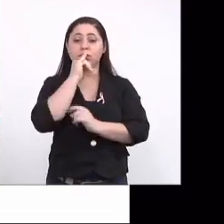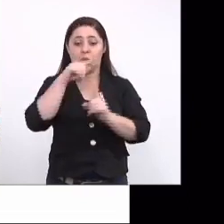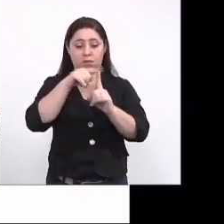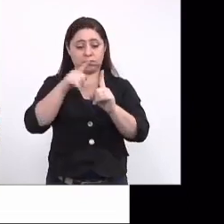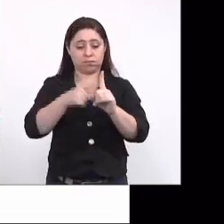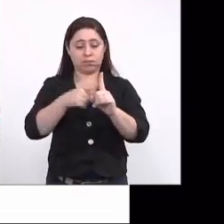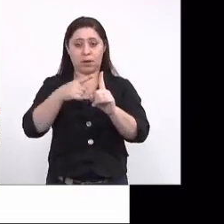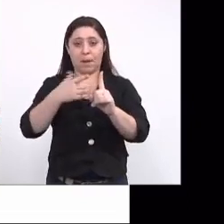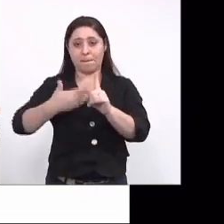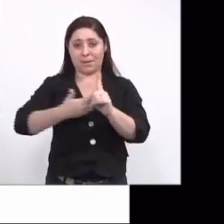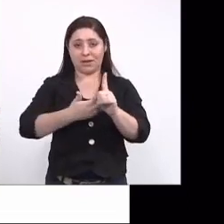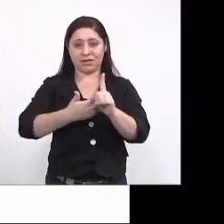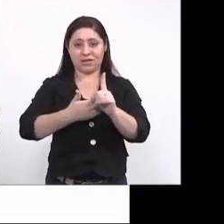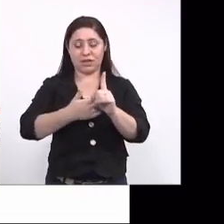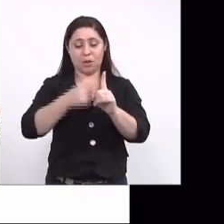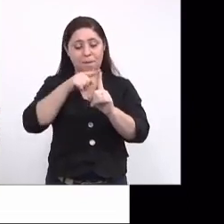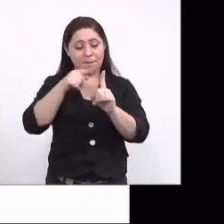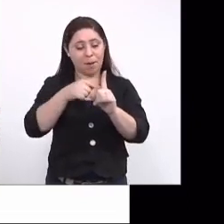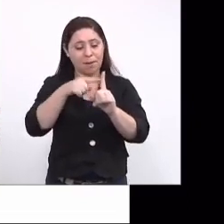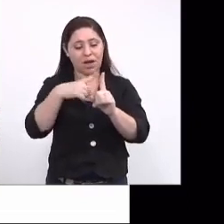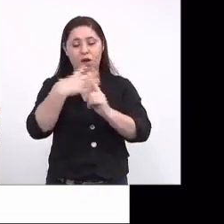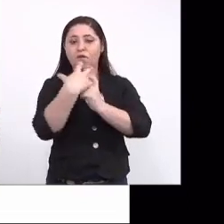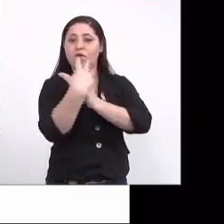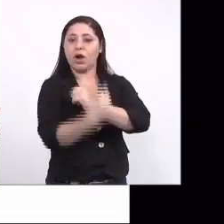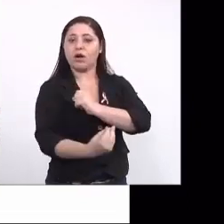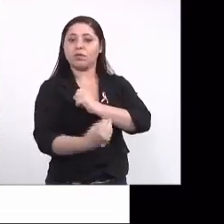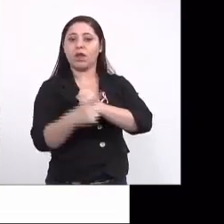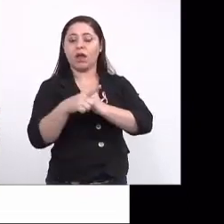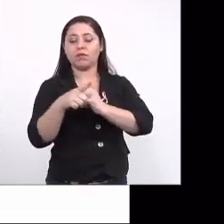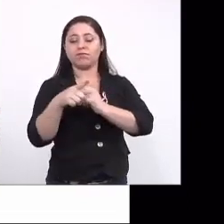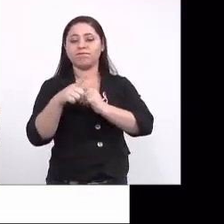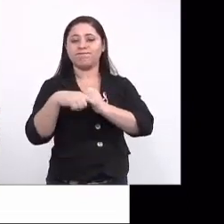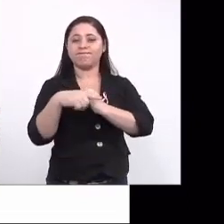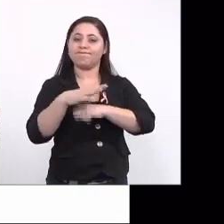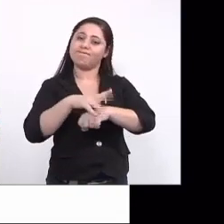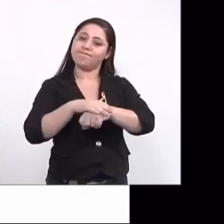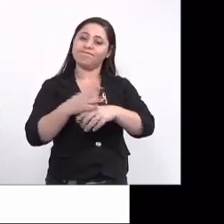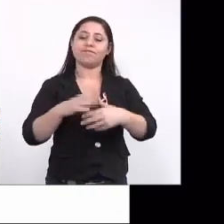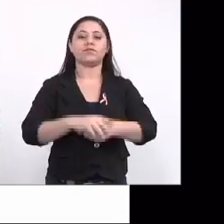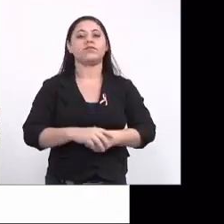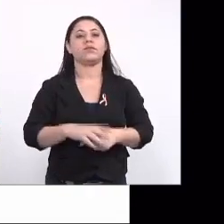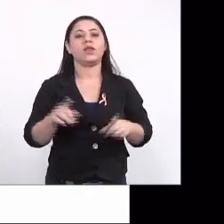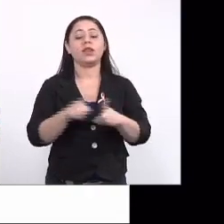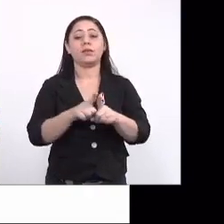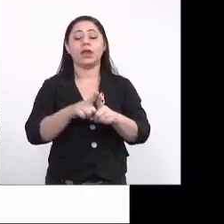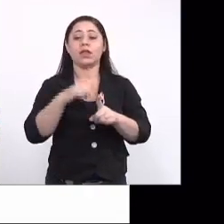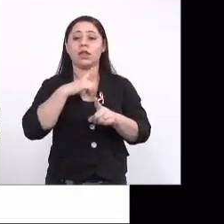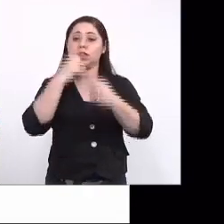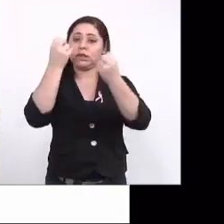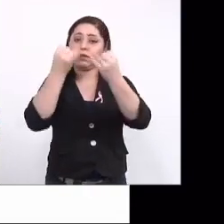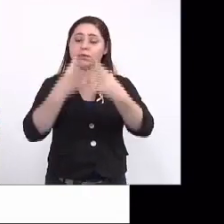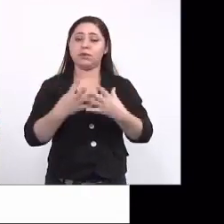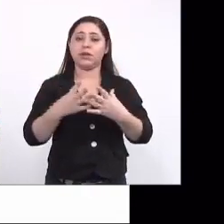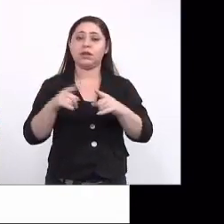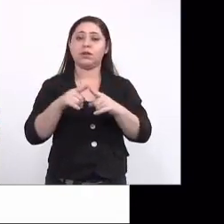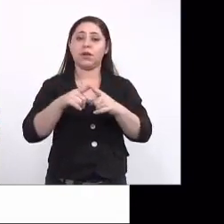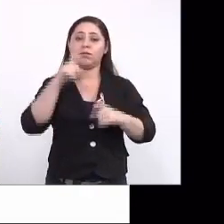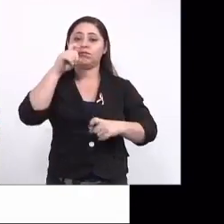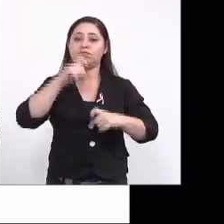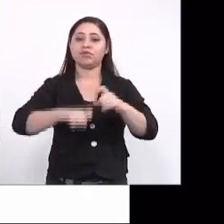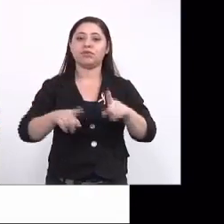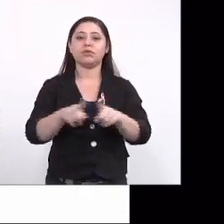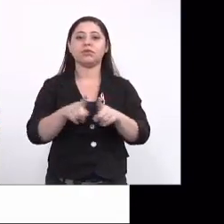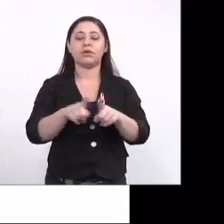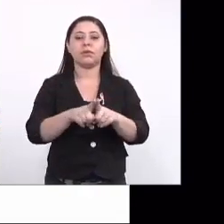transmissão do vírus para a criança que está no intraútero. Também tem relatos da transmissão pela via sexual e